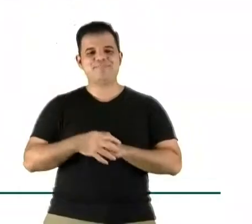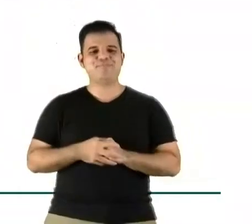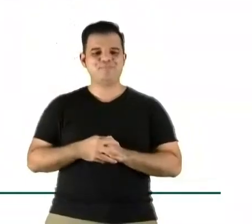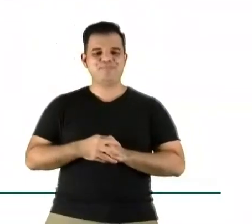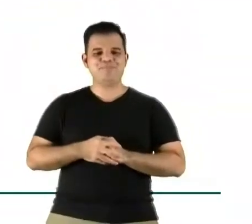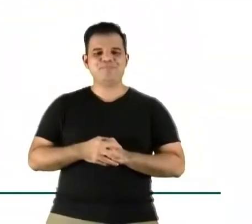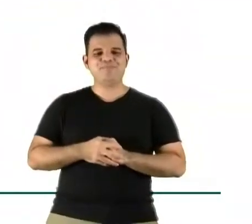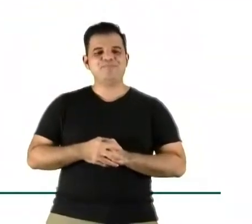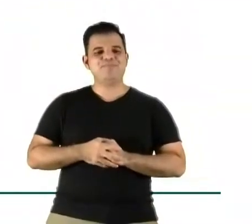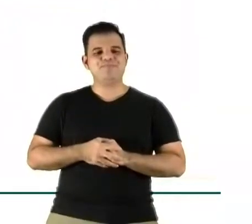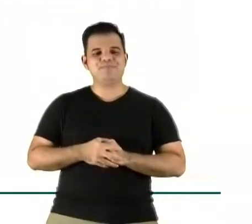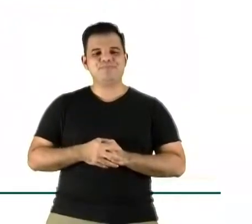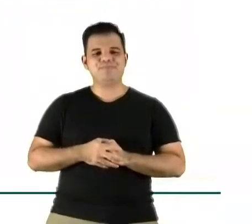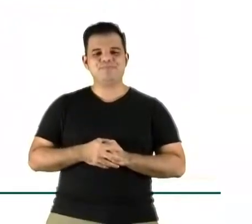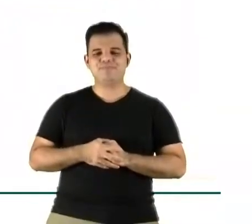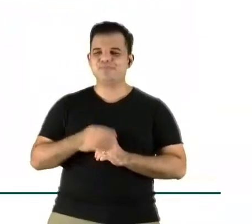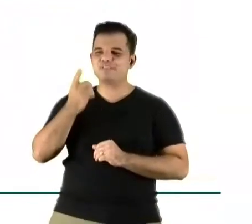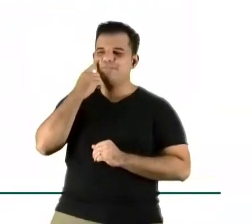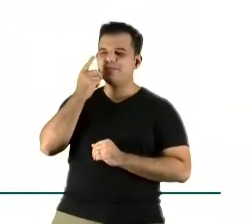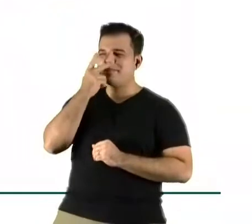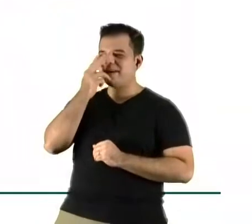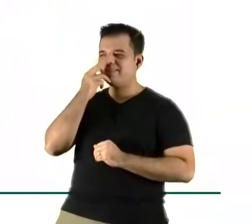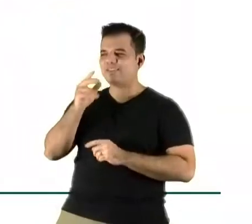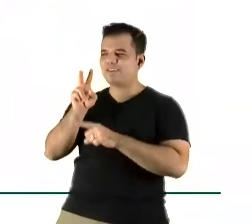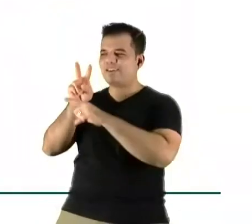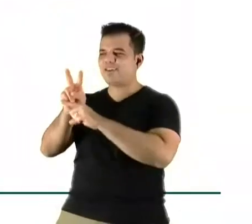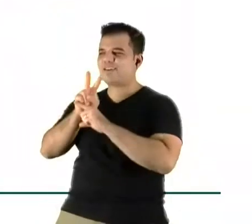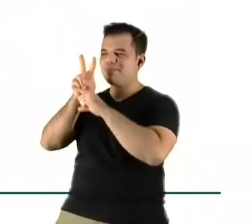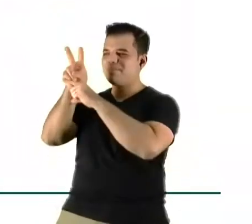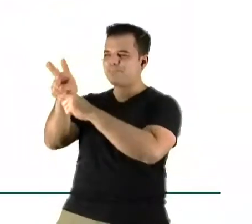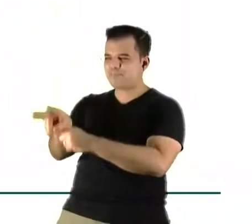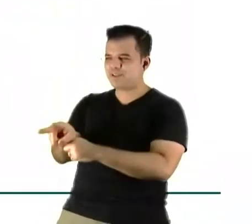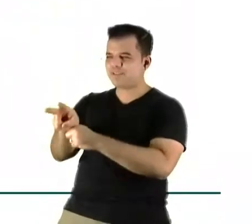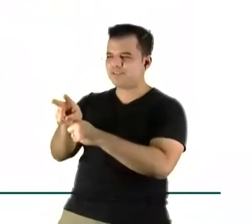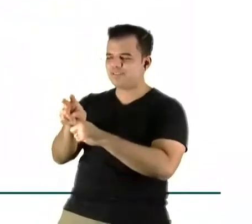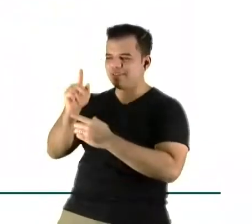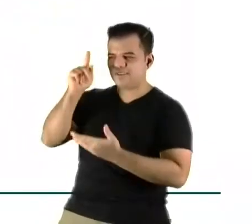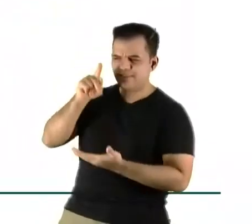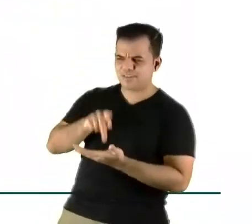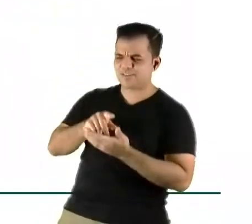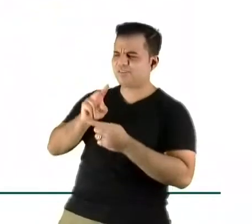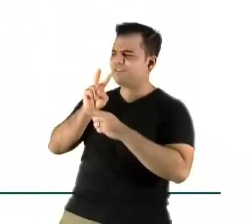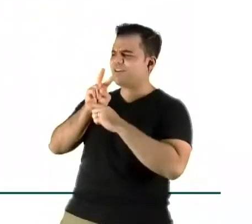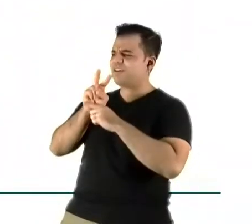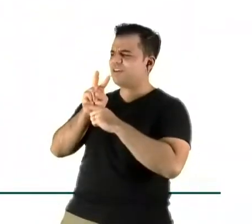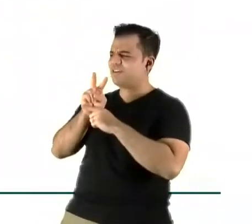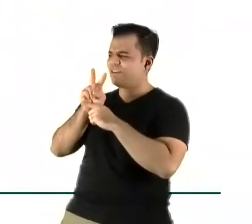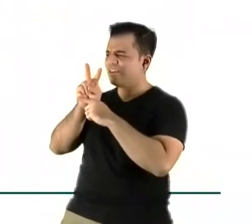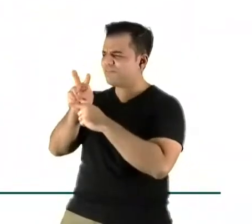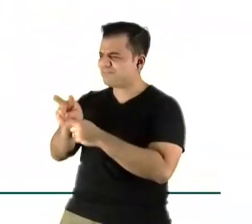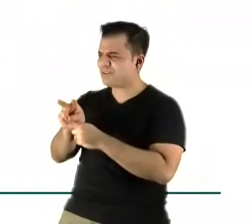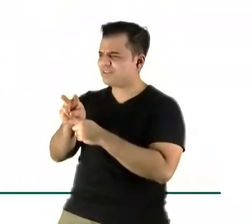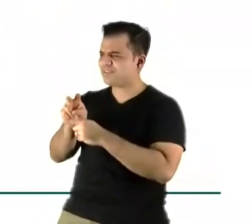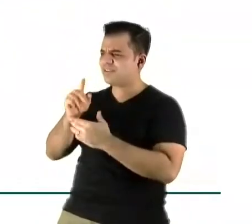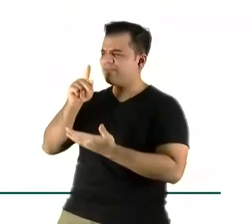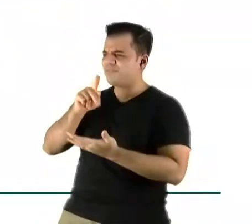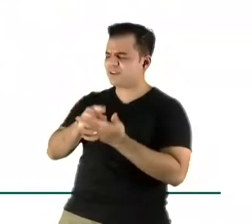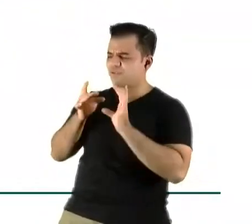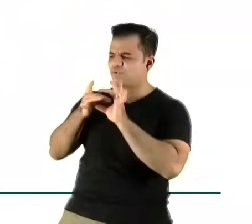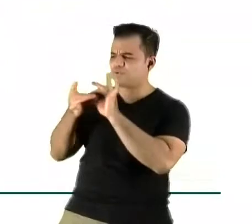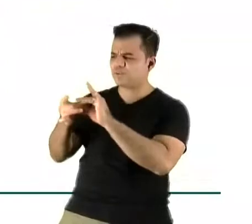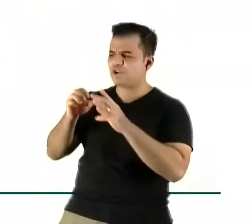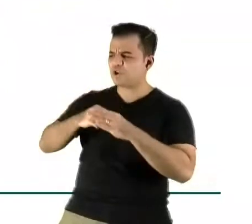Fala de emprestar credibilidade, eu acho que tem um ponto que é como é que as marcas podem se apropriar